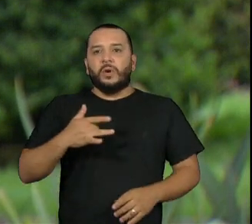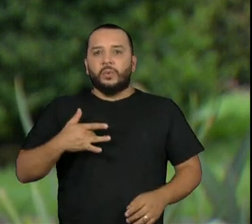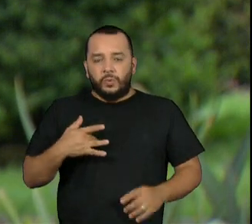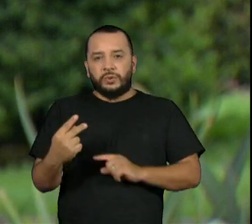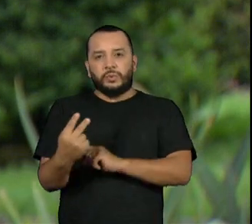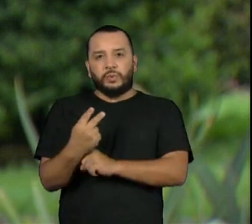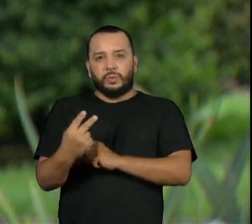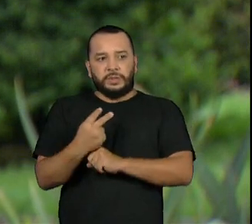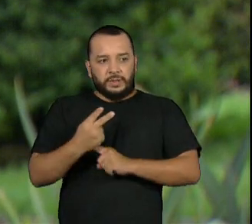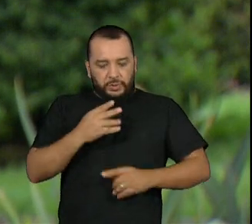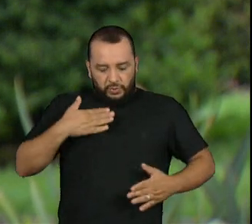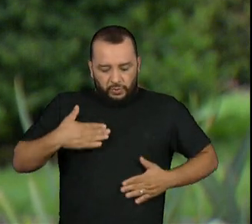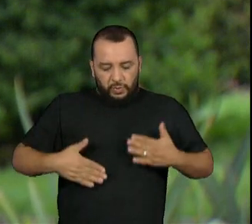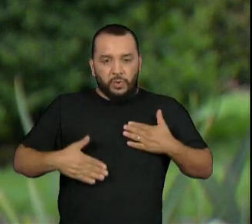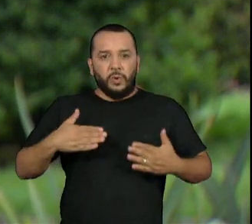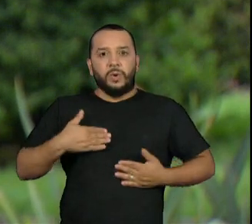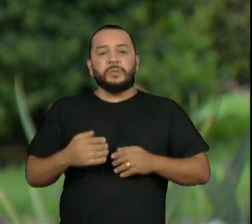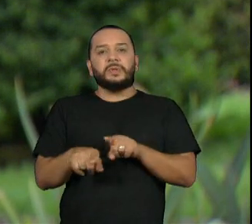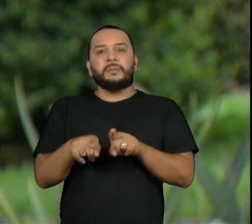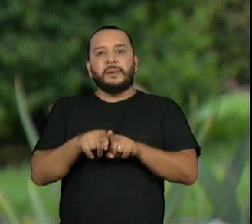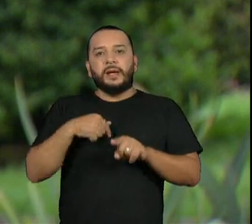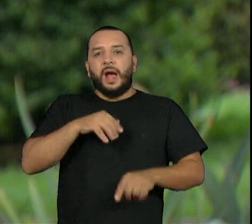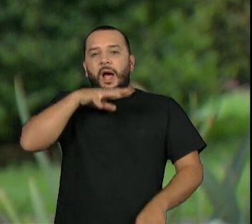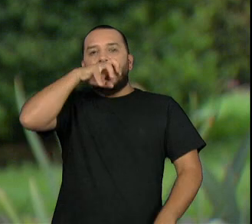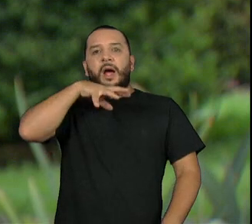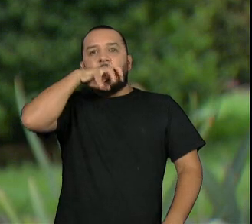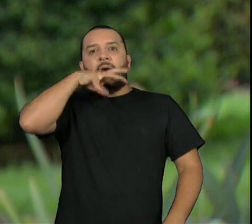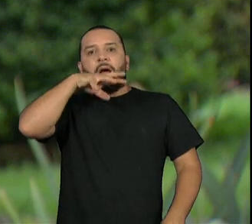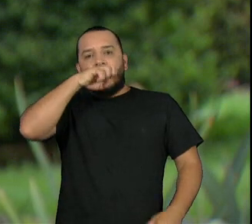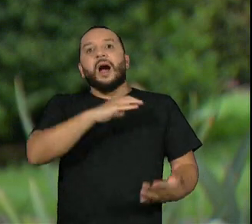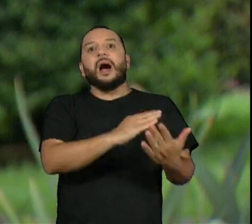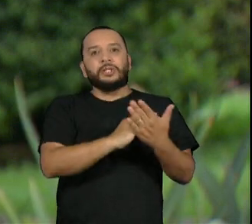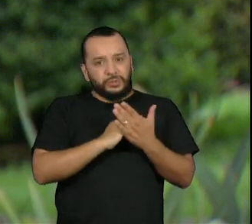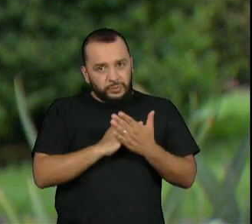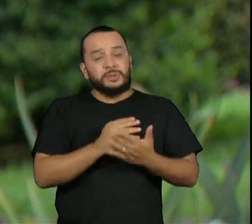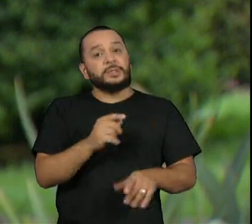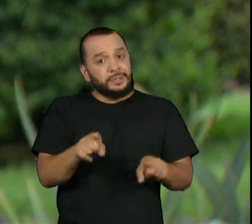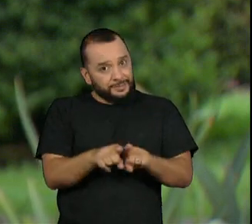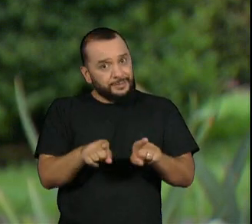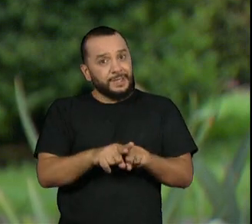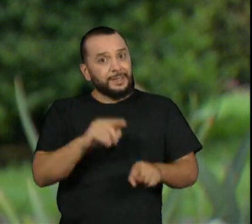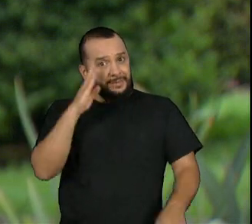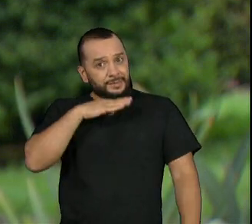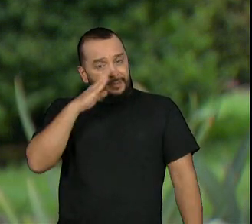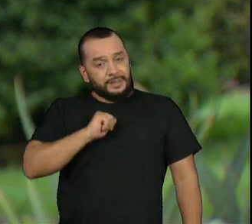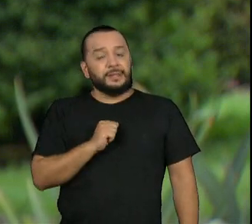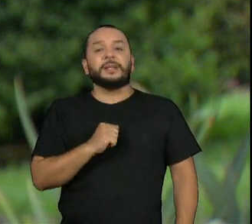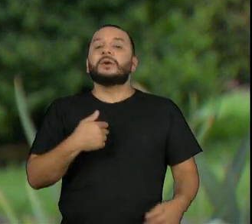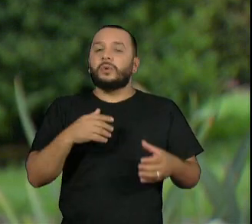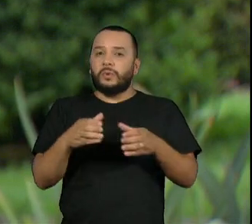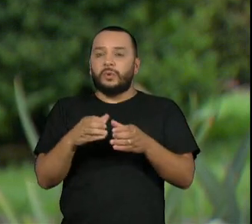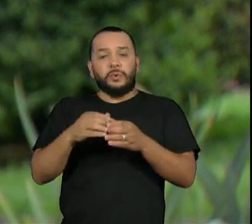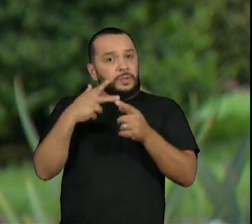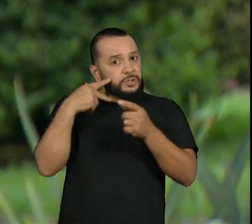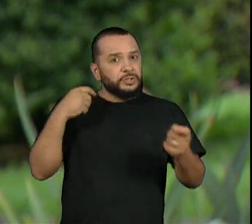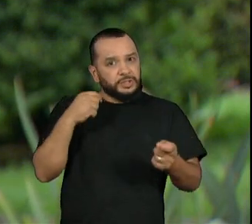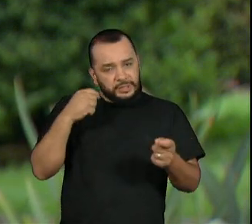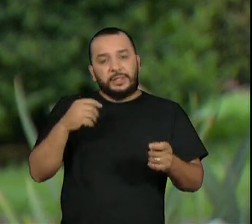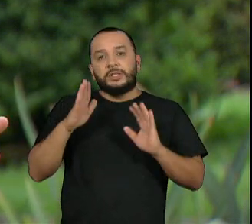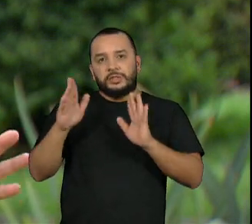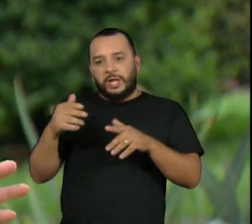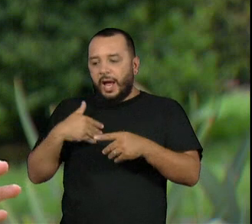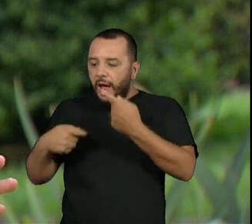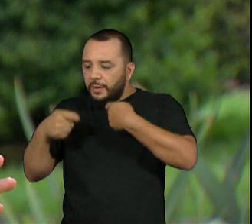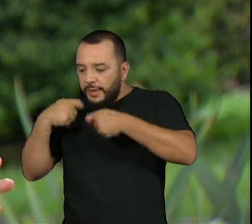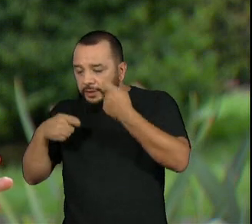corporais, como o respiratório, por exemplo. Para a etnia Baniwa, o uso da pimenta vai além da alimentação,